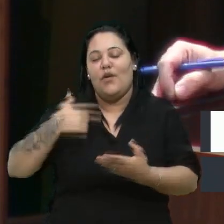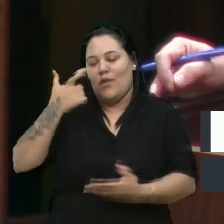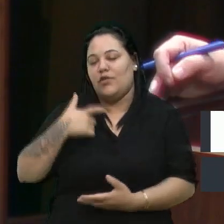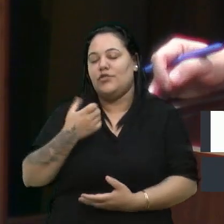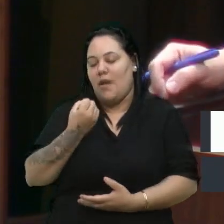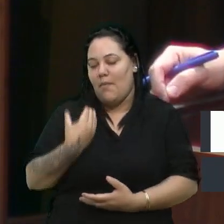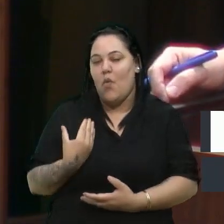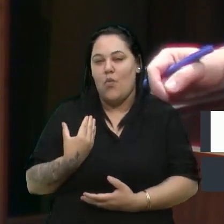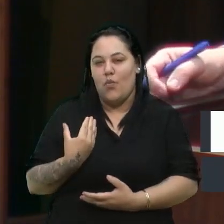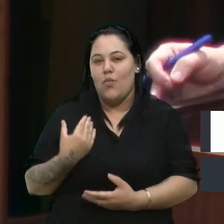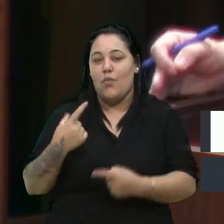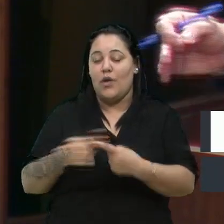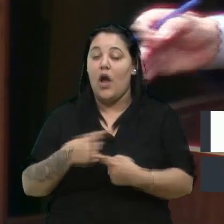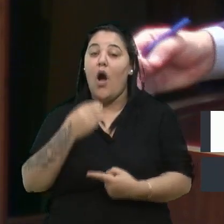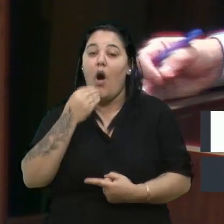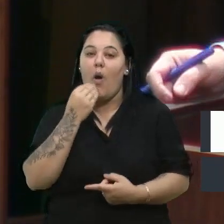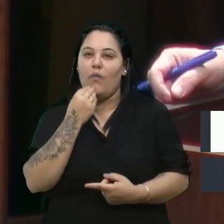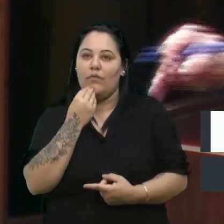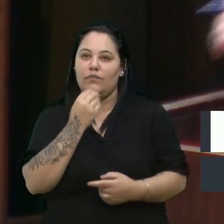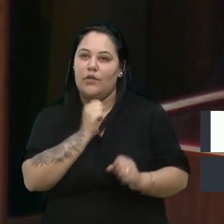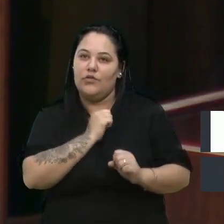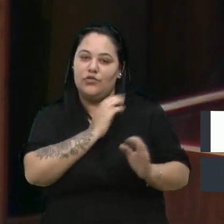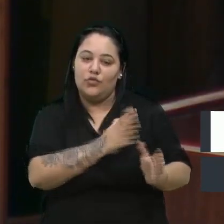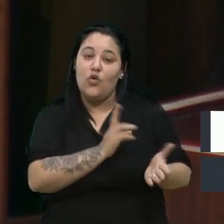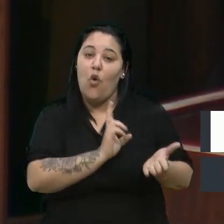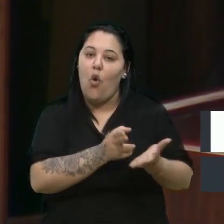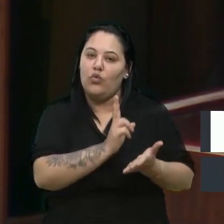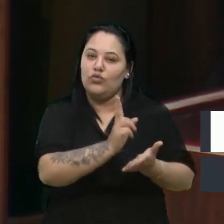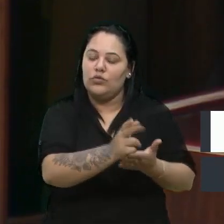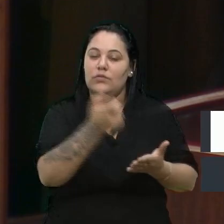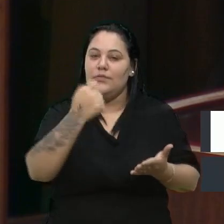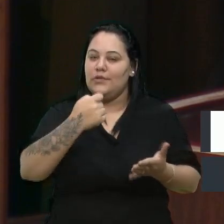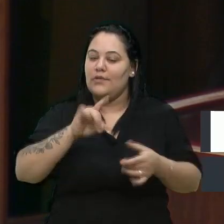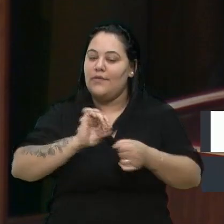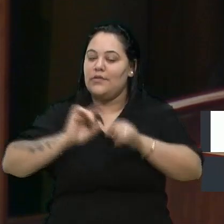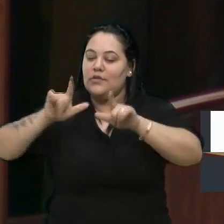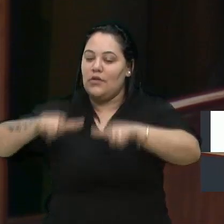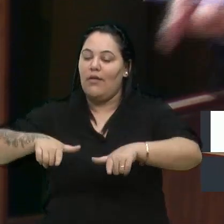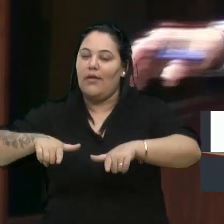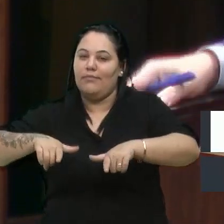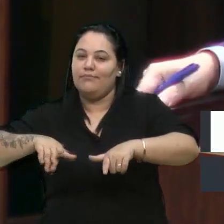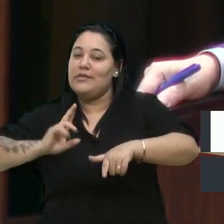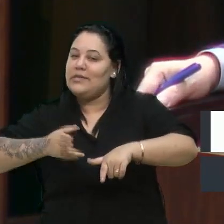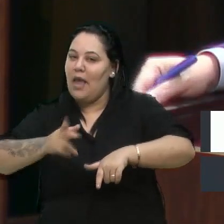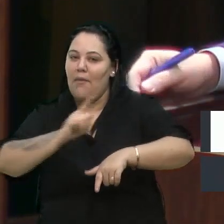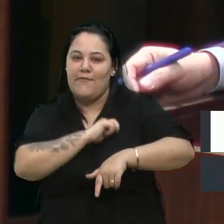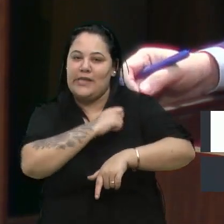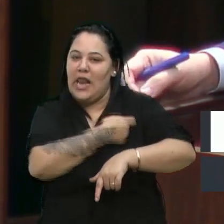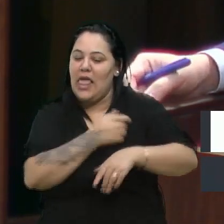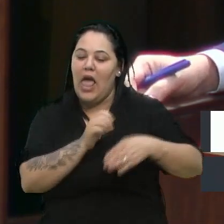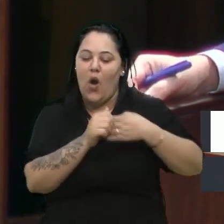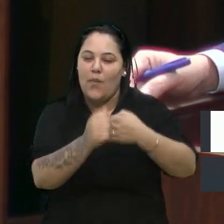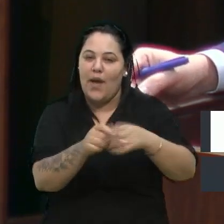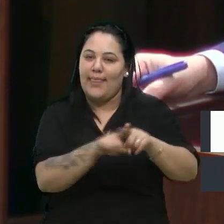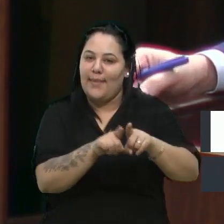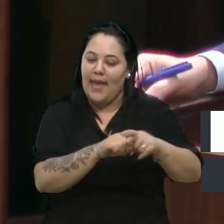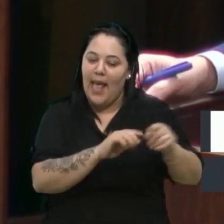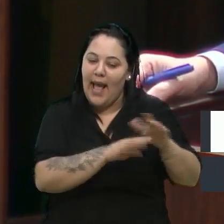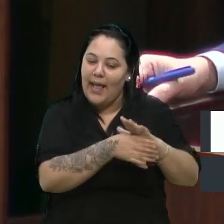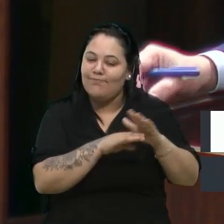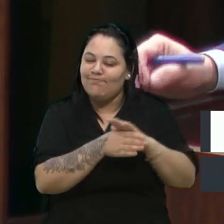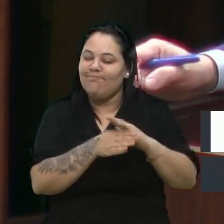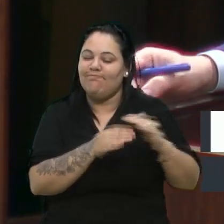ações permanentes devem ser feitas naquele local, adequações do trânsito, e aí a gente reitera